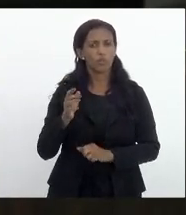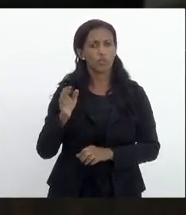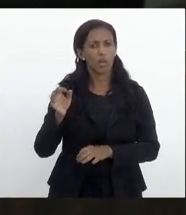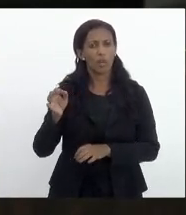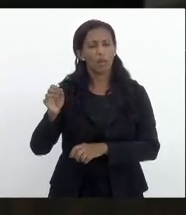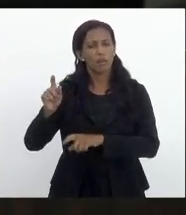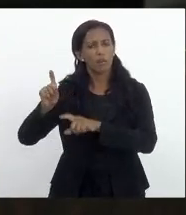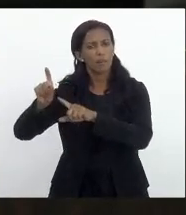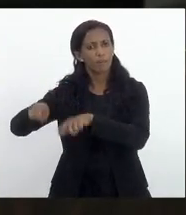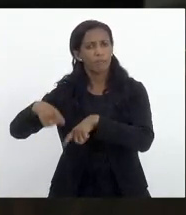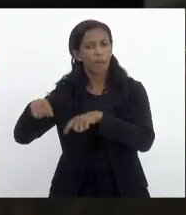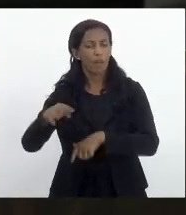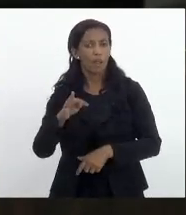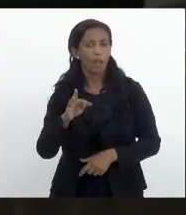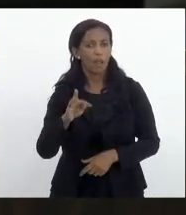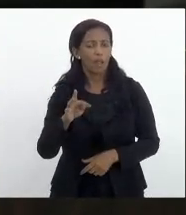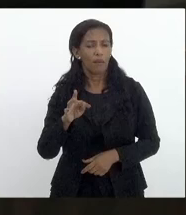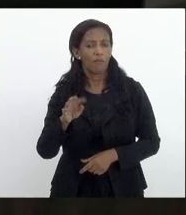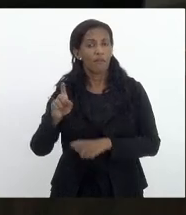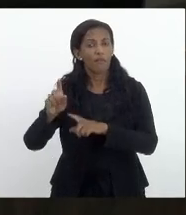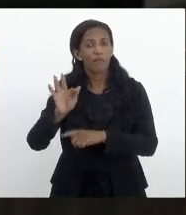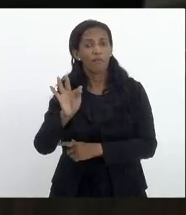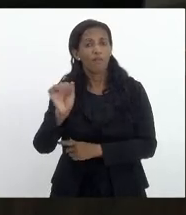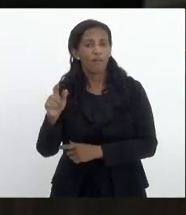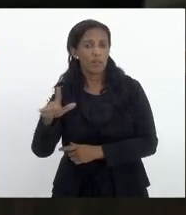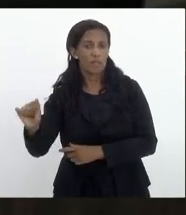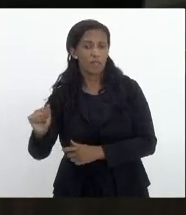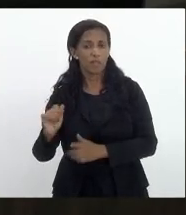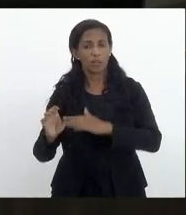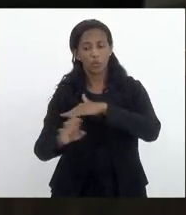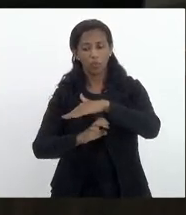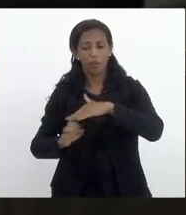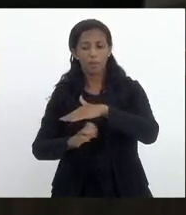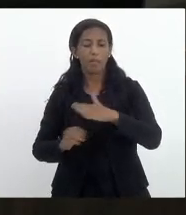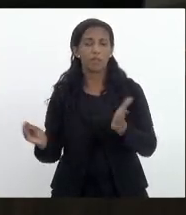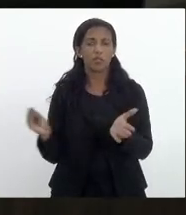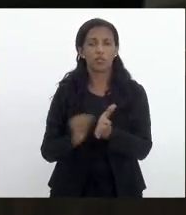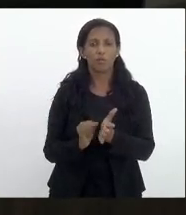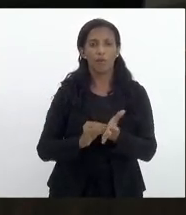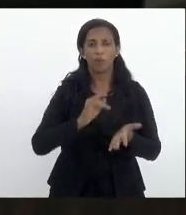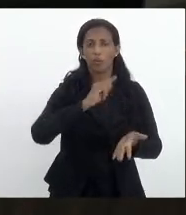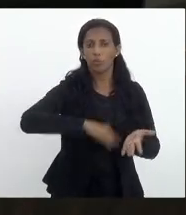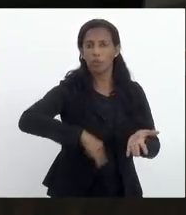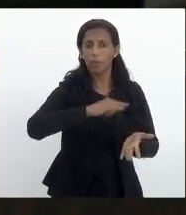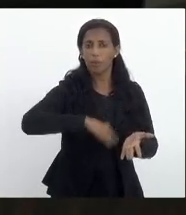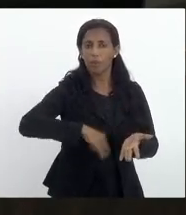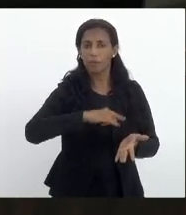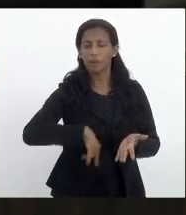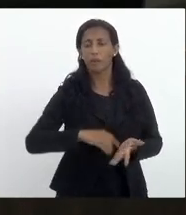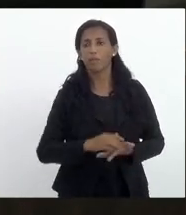sobre as empresas que ainda estão pendentes de documentação em relação